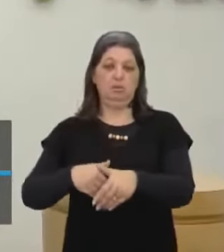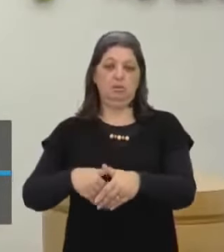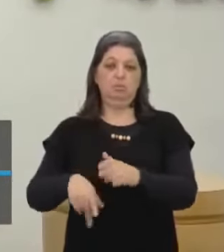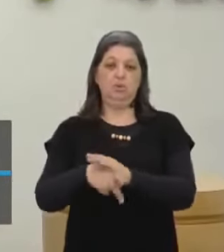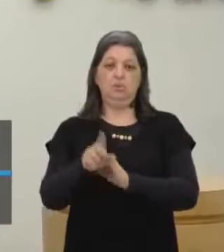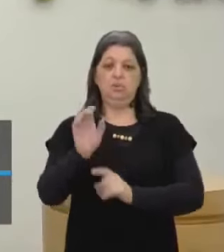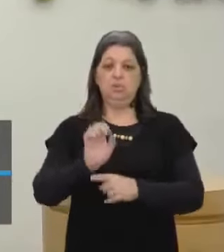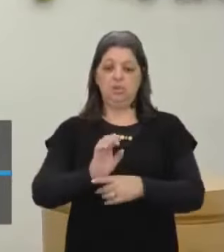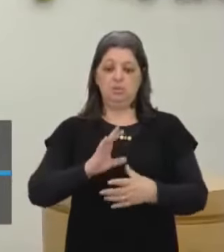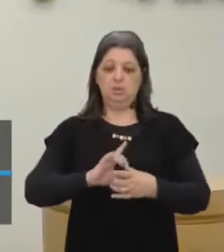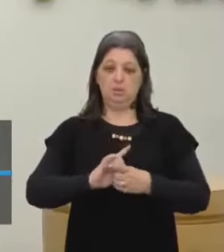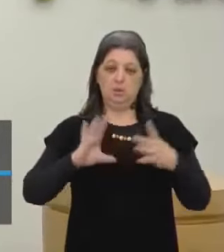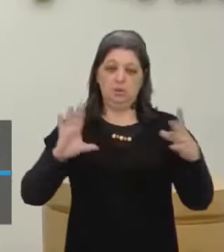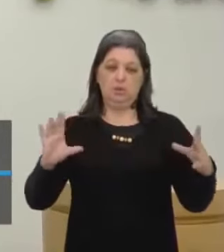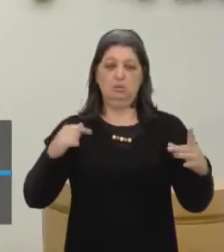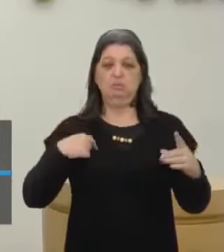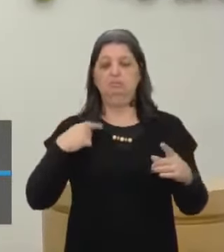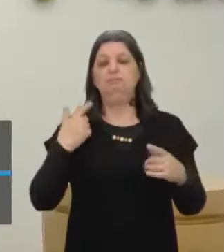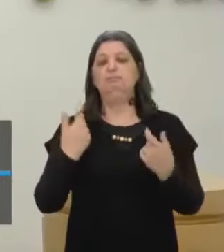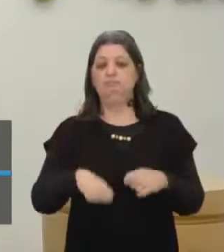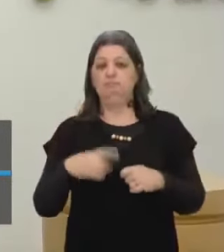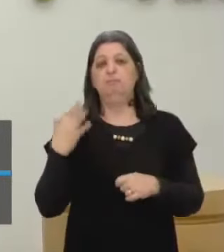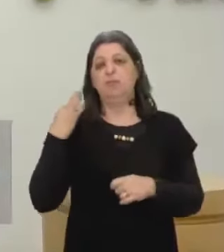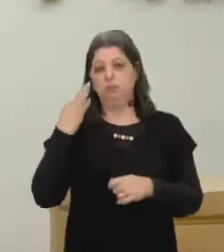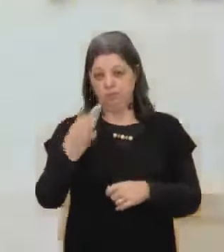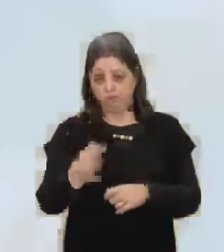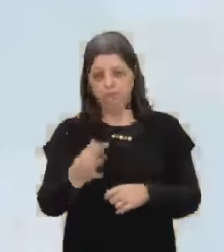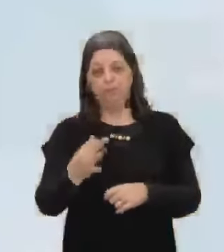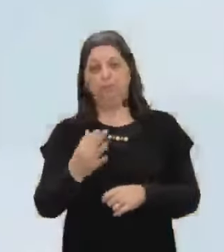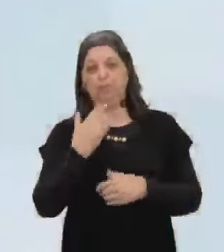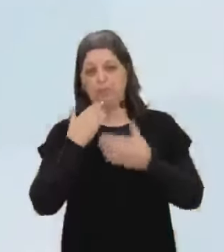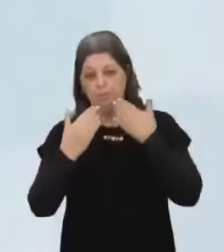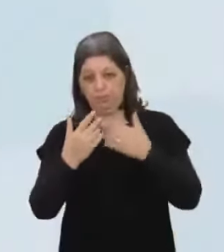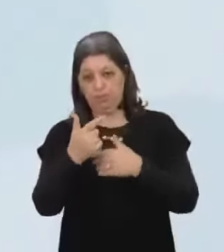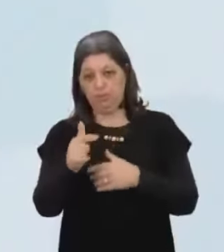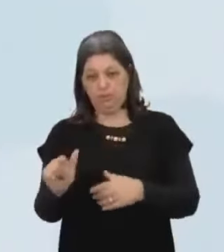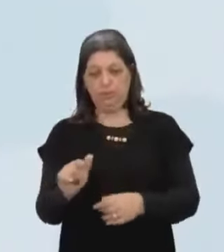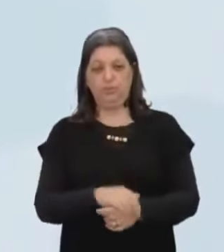forma a sociedade Vai ter que redialogar no futuro Volta aqui para o LED